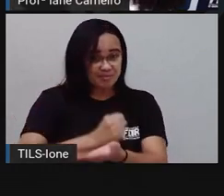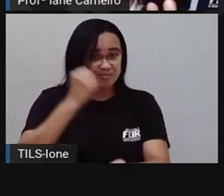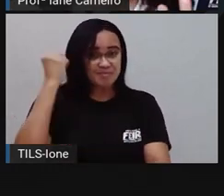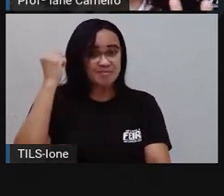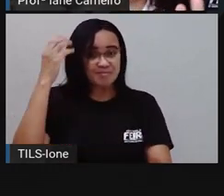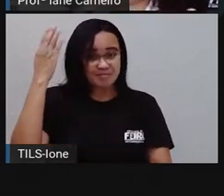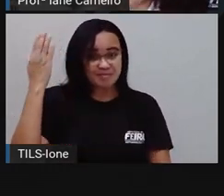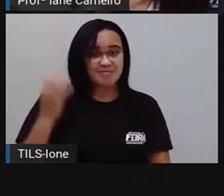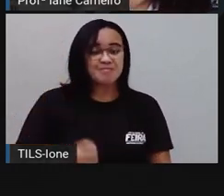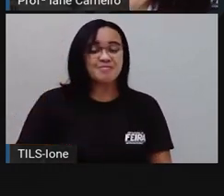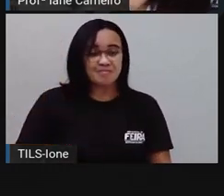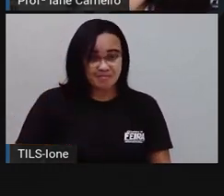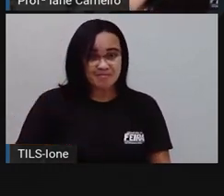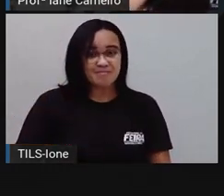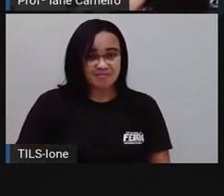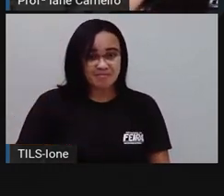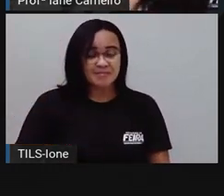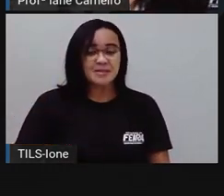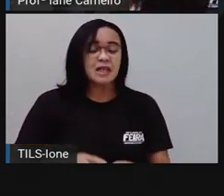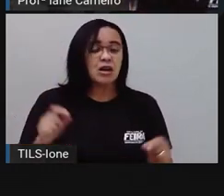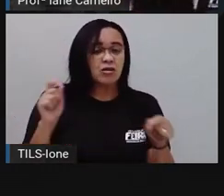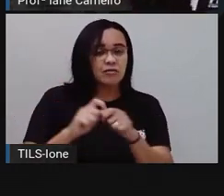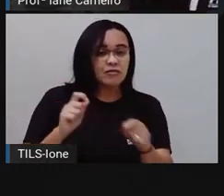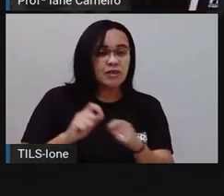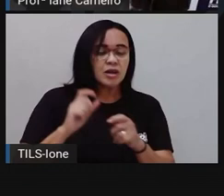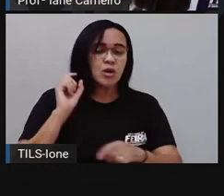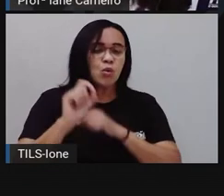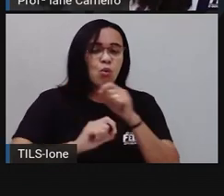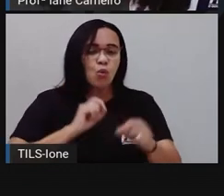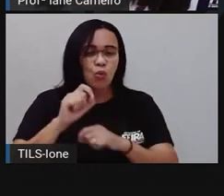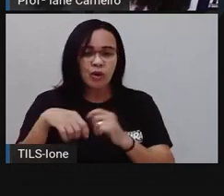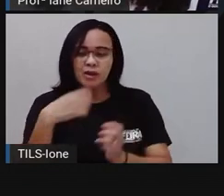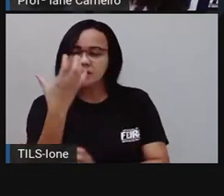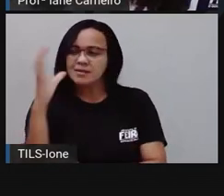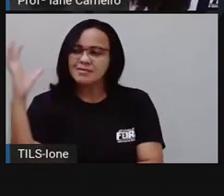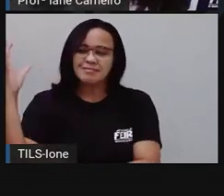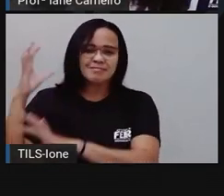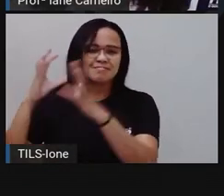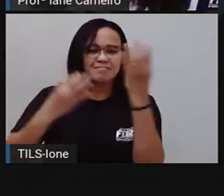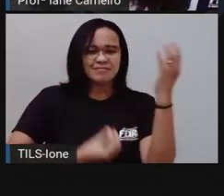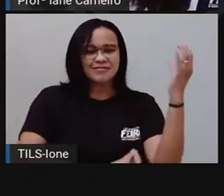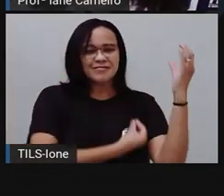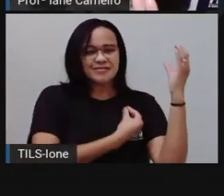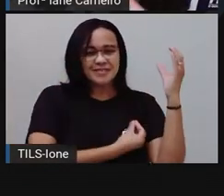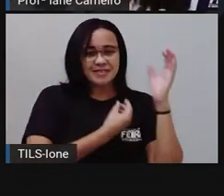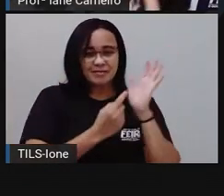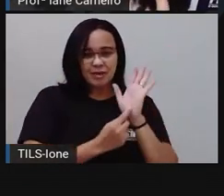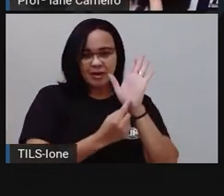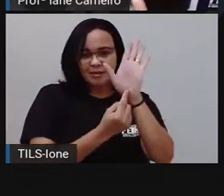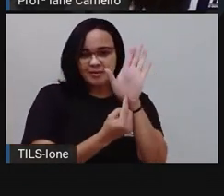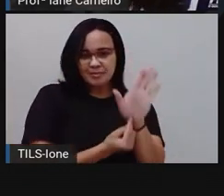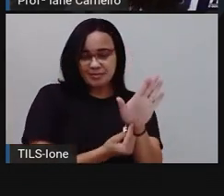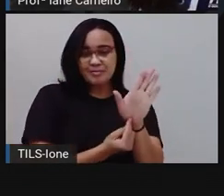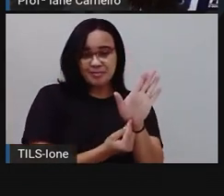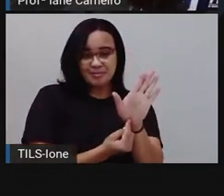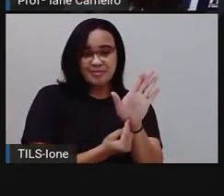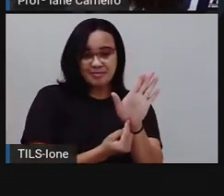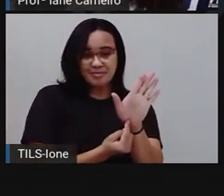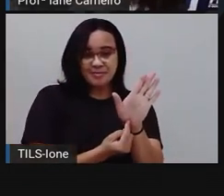Feito natureza viva, posando para um retrato. Use a